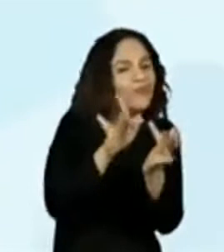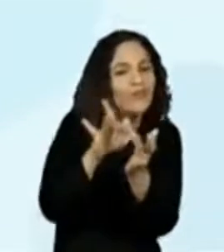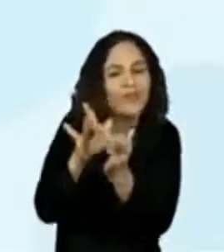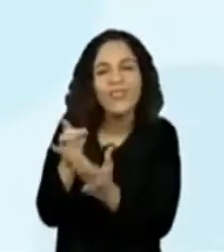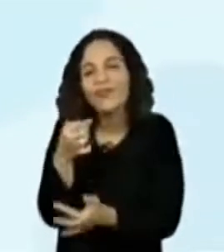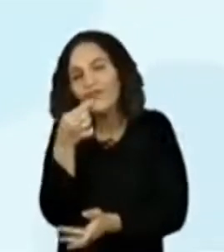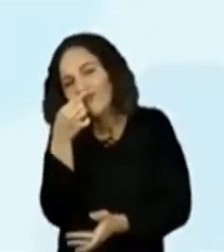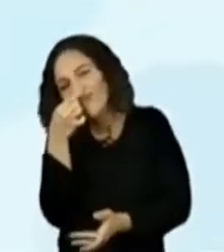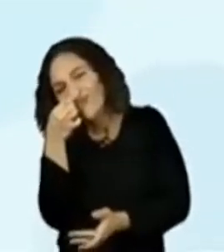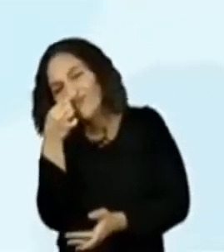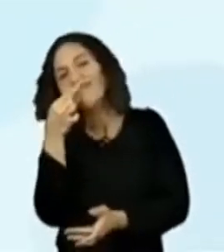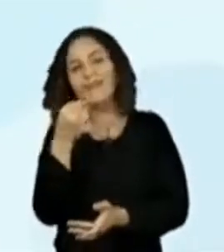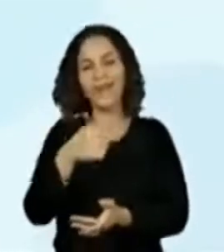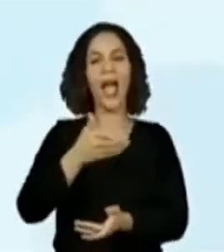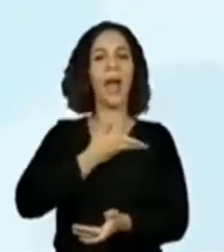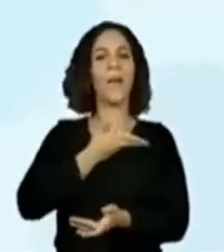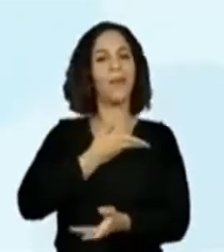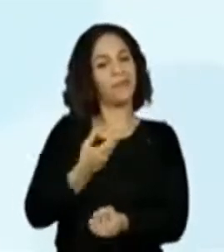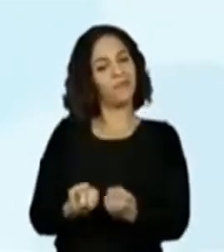Fazemos...